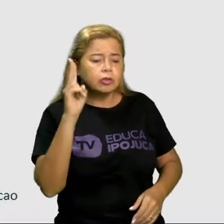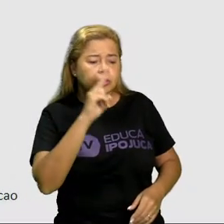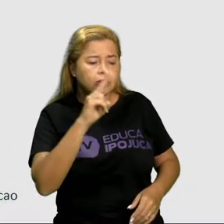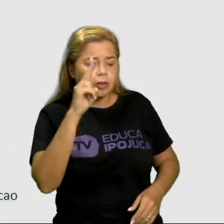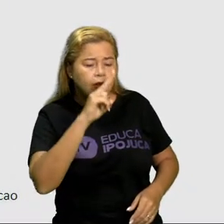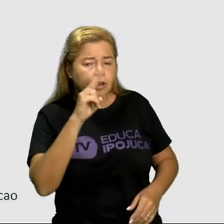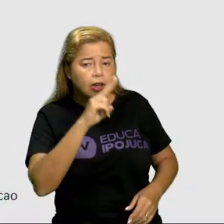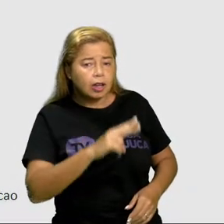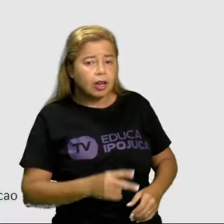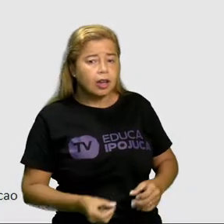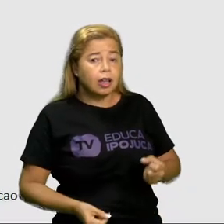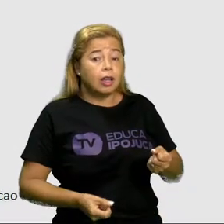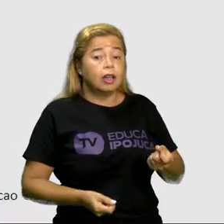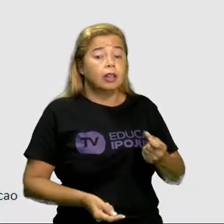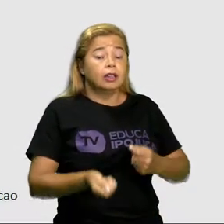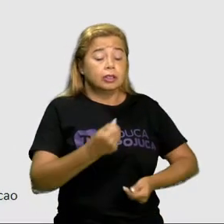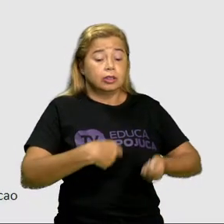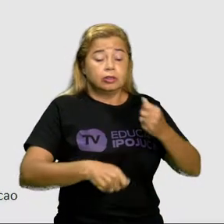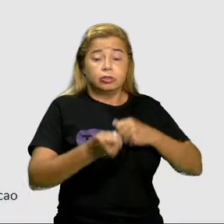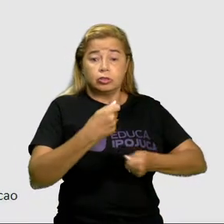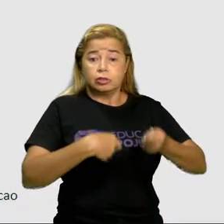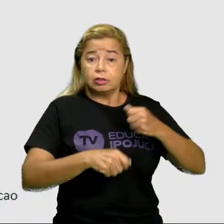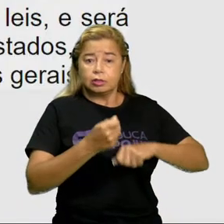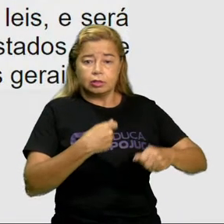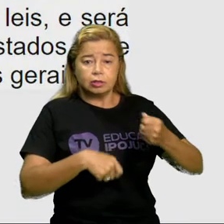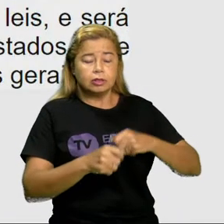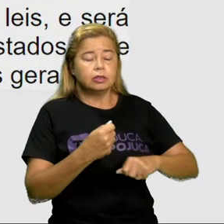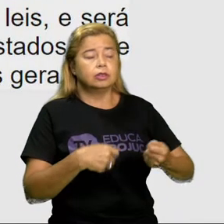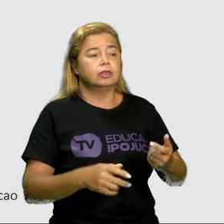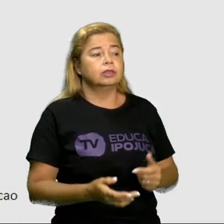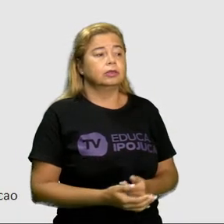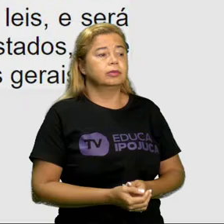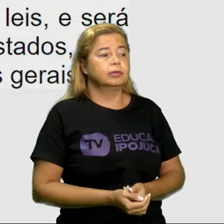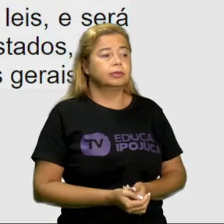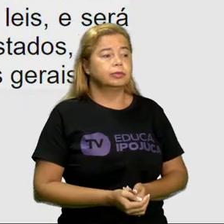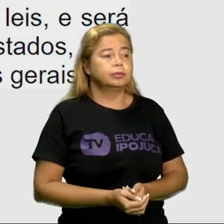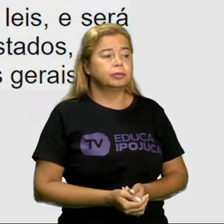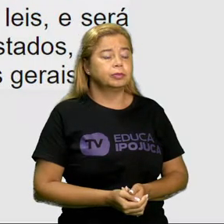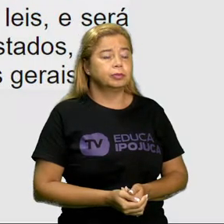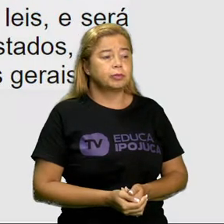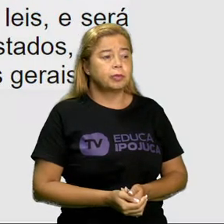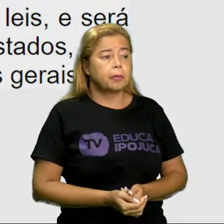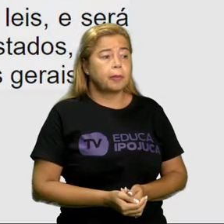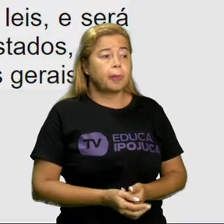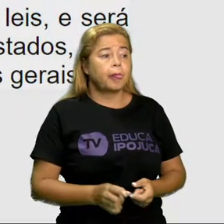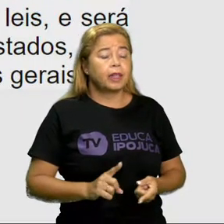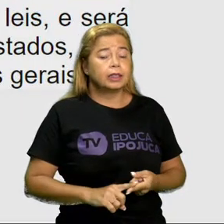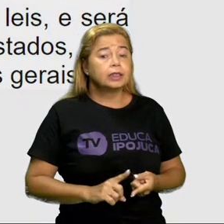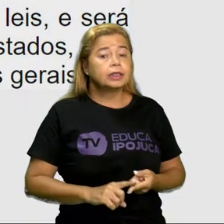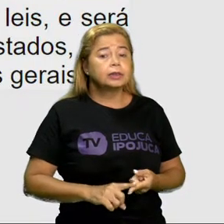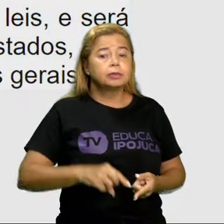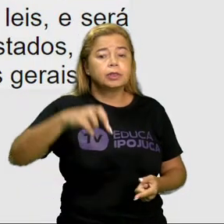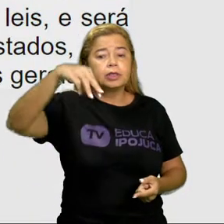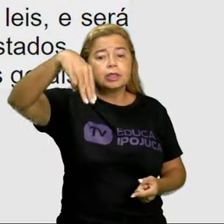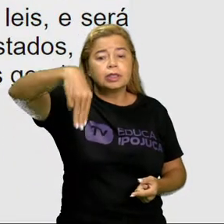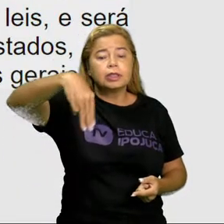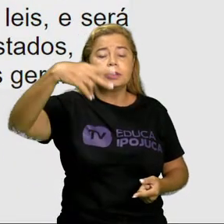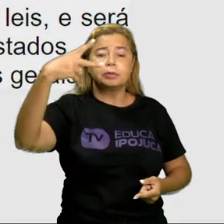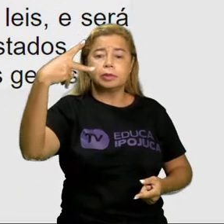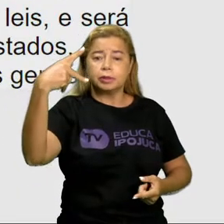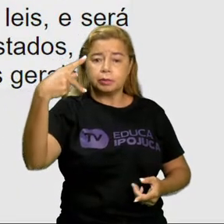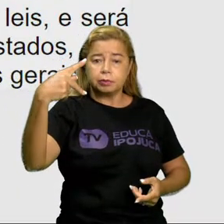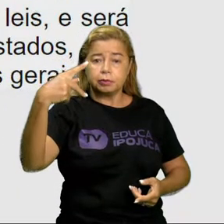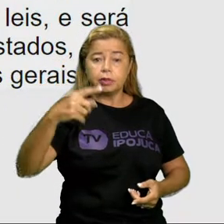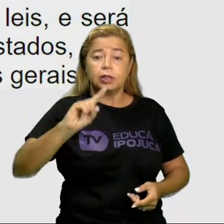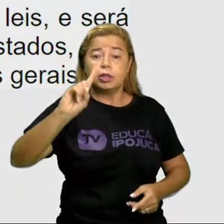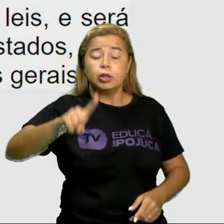prefeitura, os recursos que chegam, os dinheiros, né? Aqui a gente tem o Ministério Público, que já é